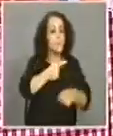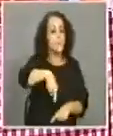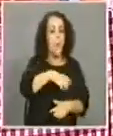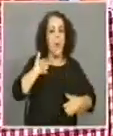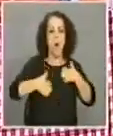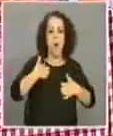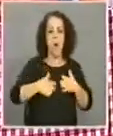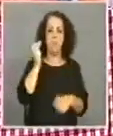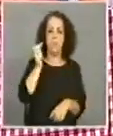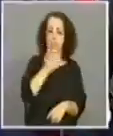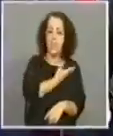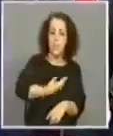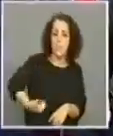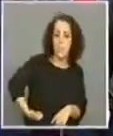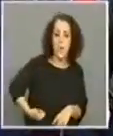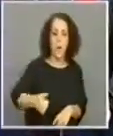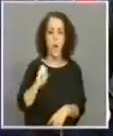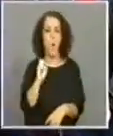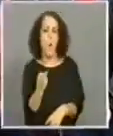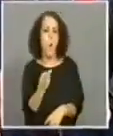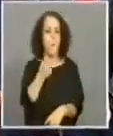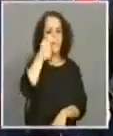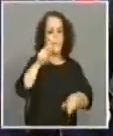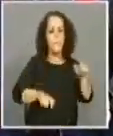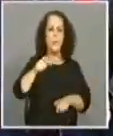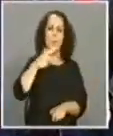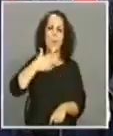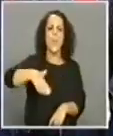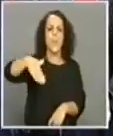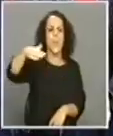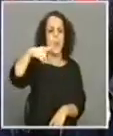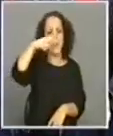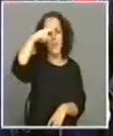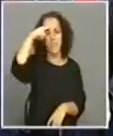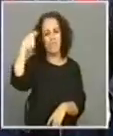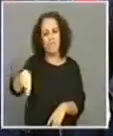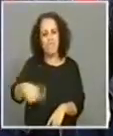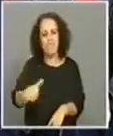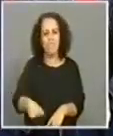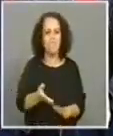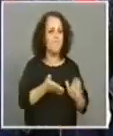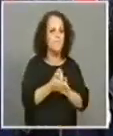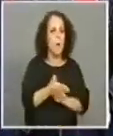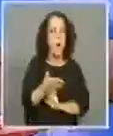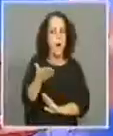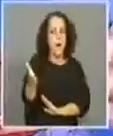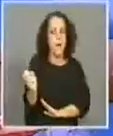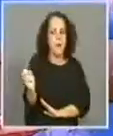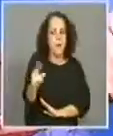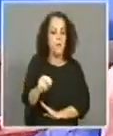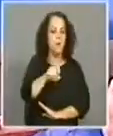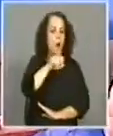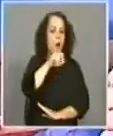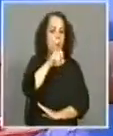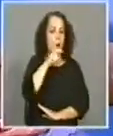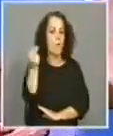anos, pessoas até, enfim, já com mais idade e com mais dificuldades a encontrar uma oportunidade e que por aqui vão ter